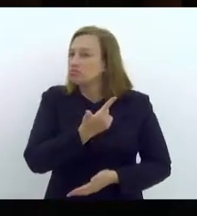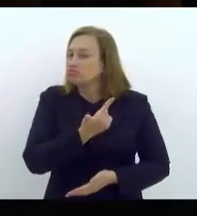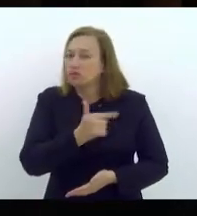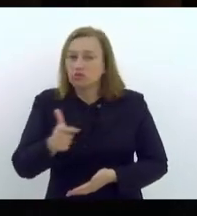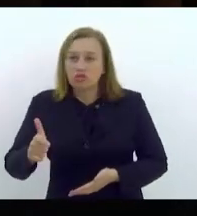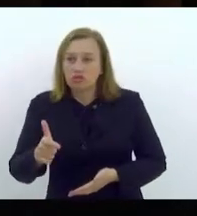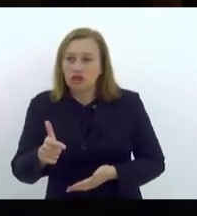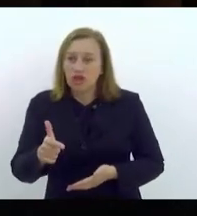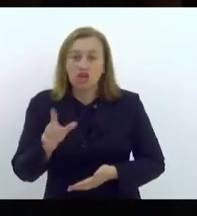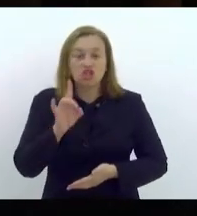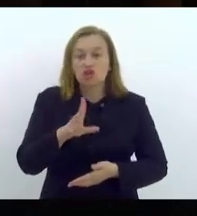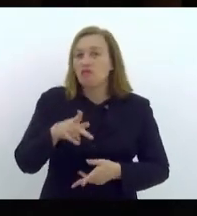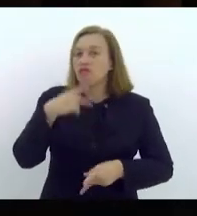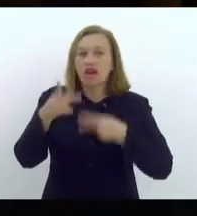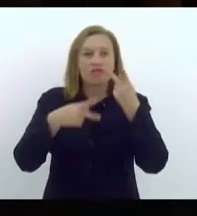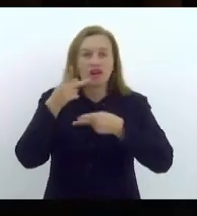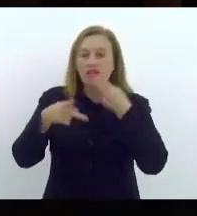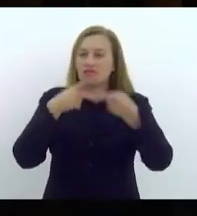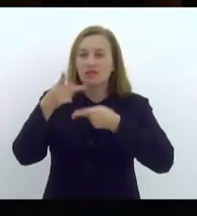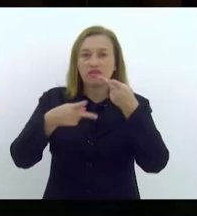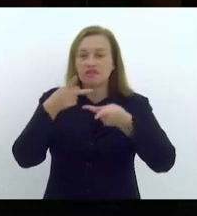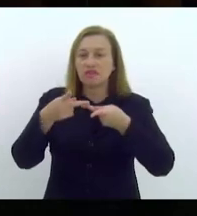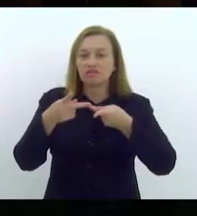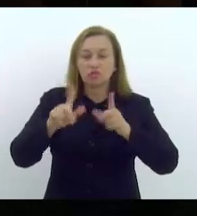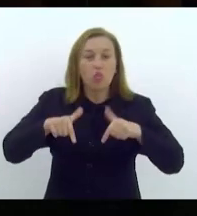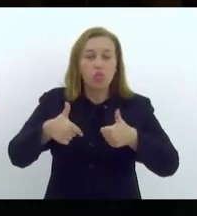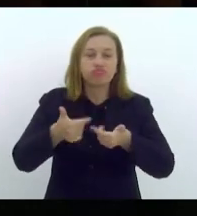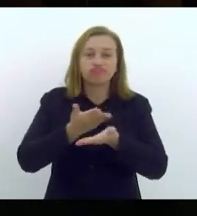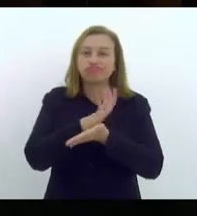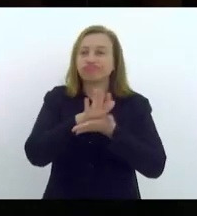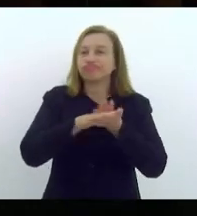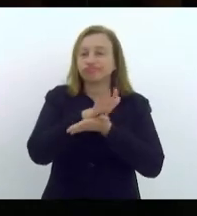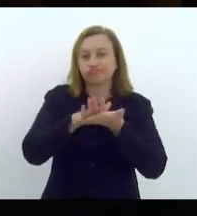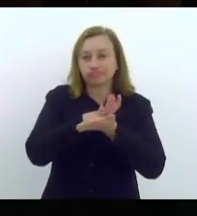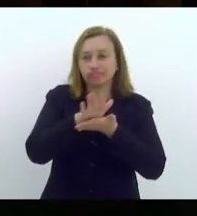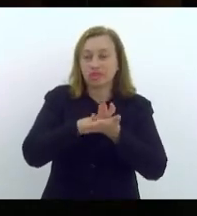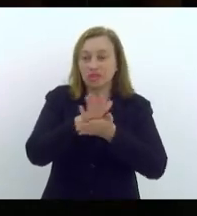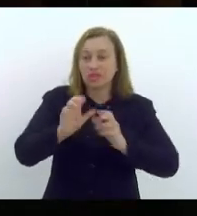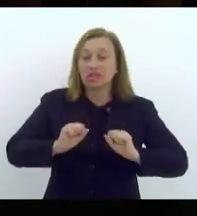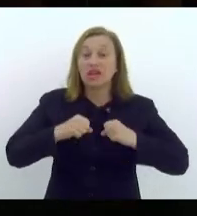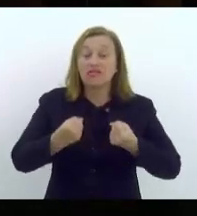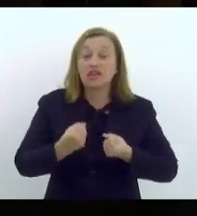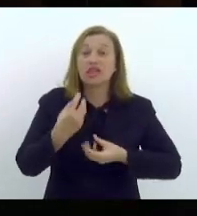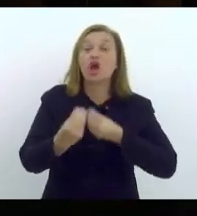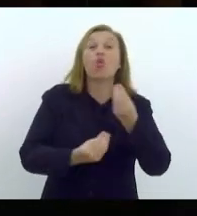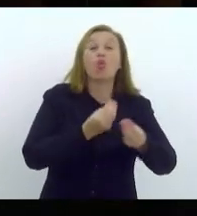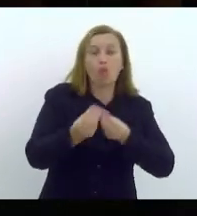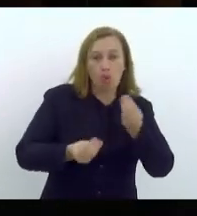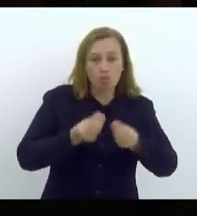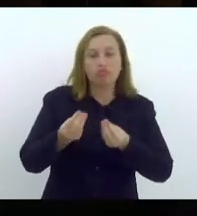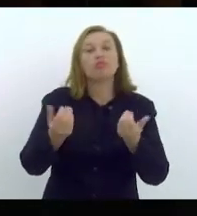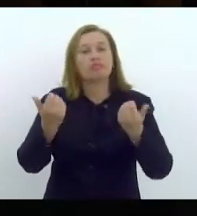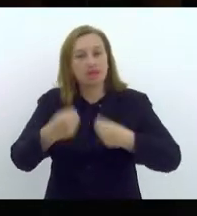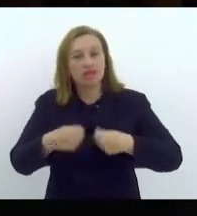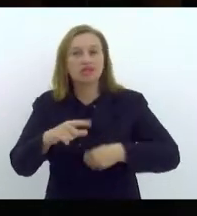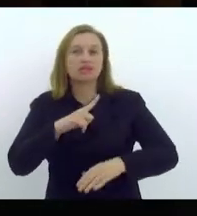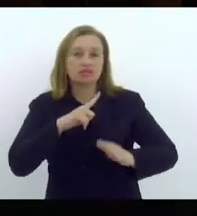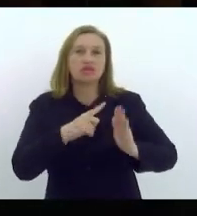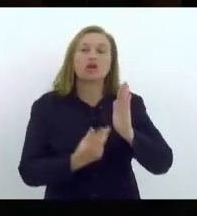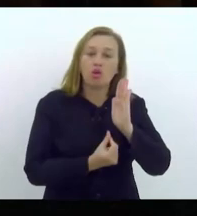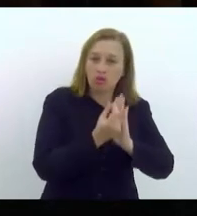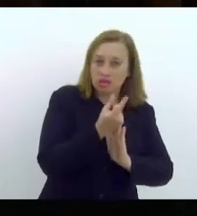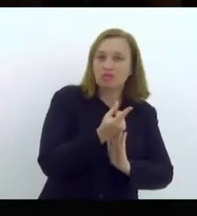não adianta defender a vida das mulheres quando não se garantiu orçamento para que as políticas